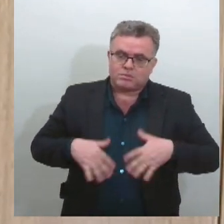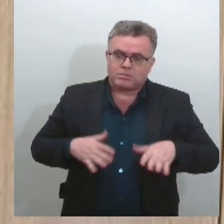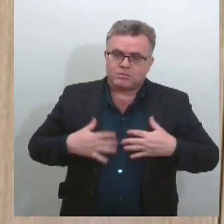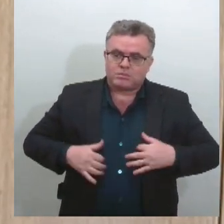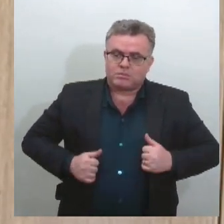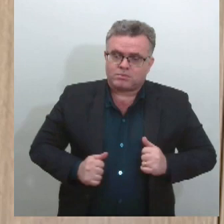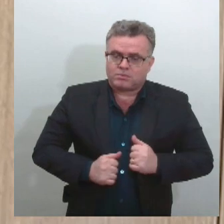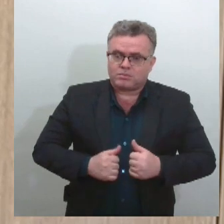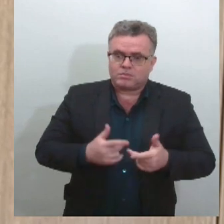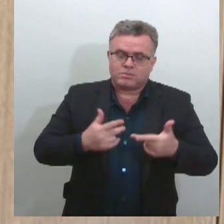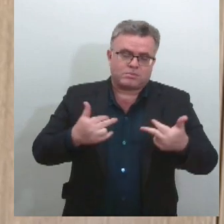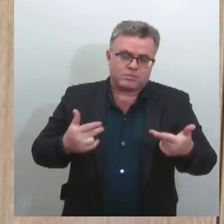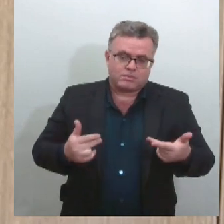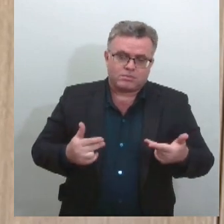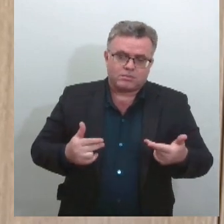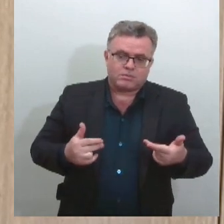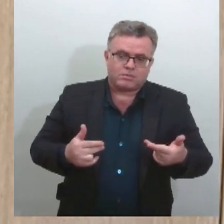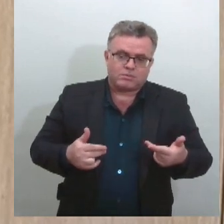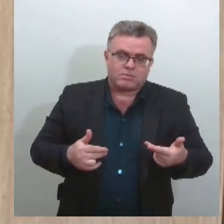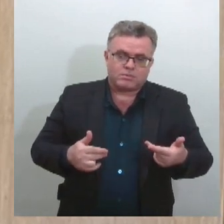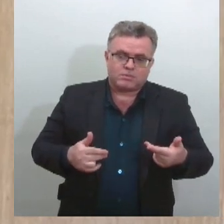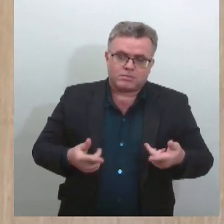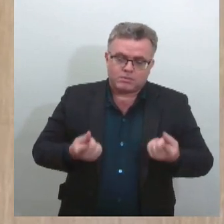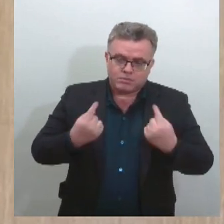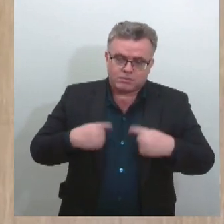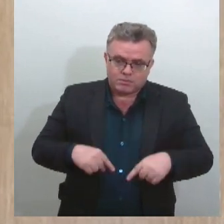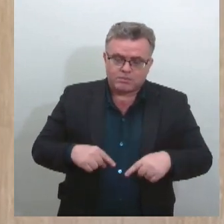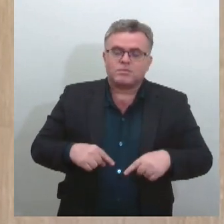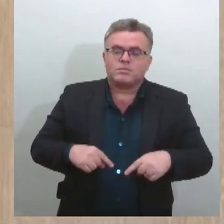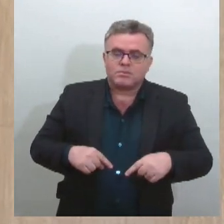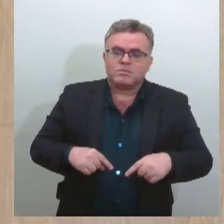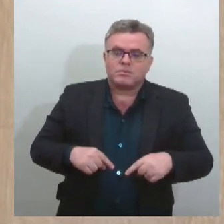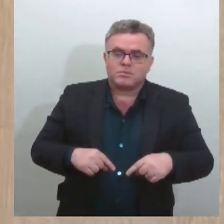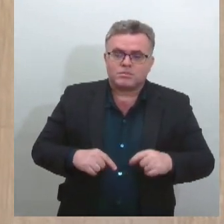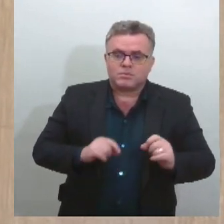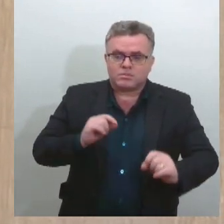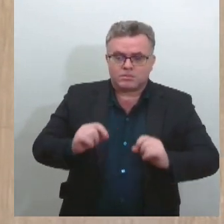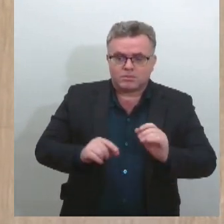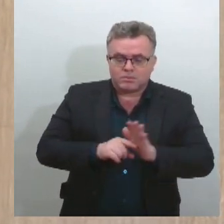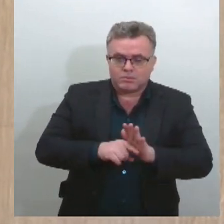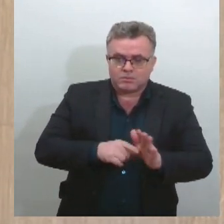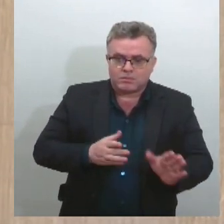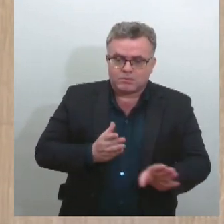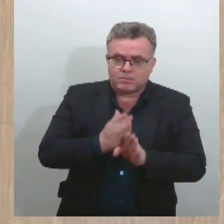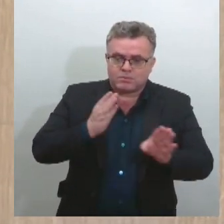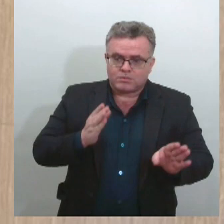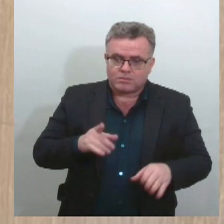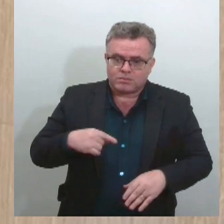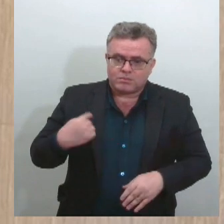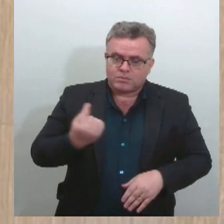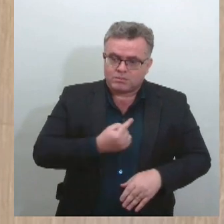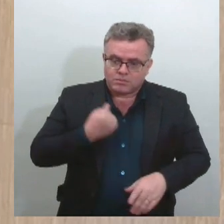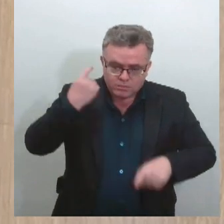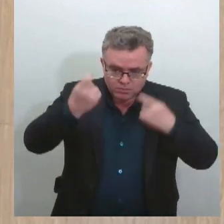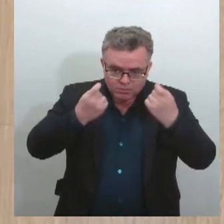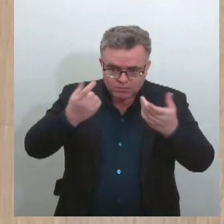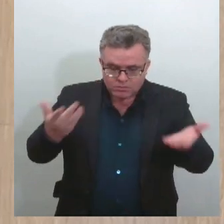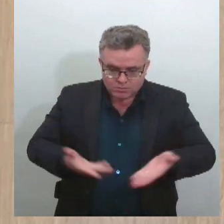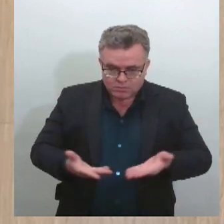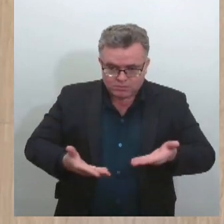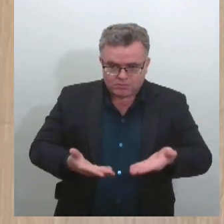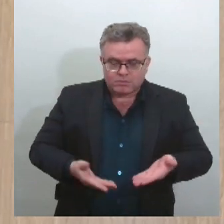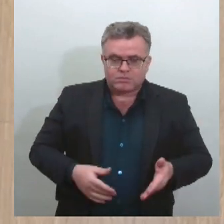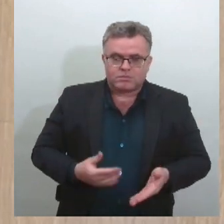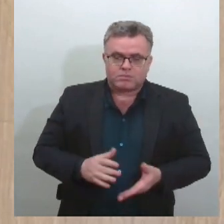Mas o quadro de estresse e insônia também cresceu bastante. E o que a gente vem se preocupando. Hoje, no Brasil, o